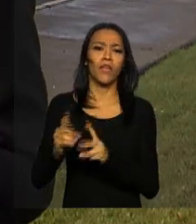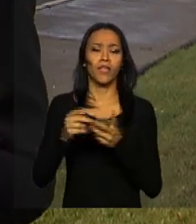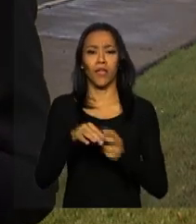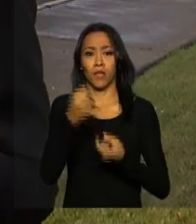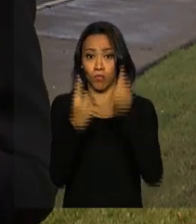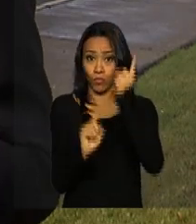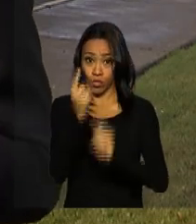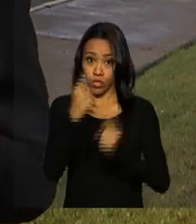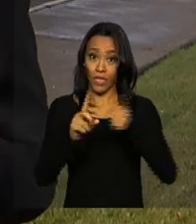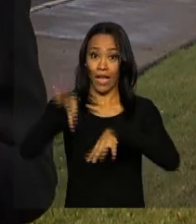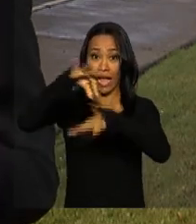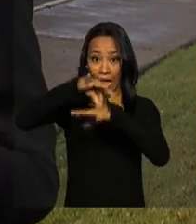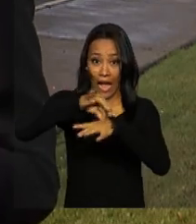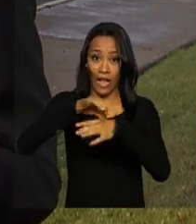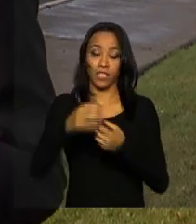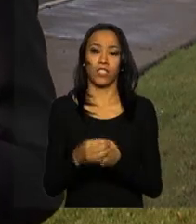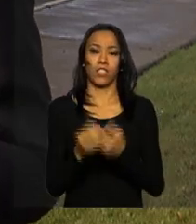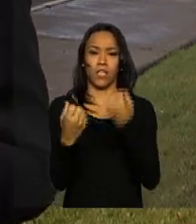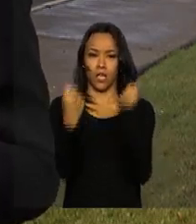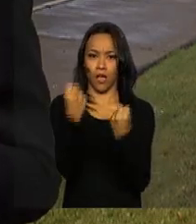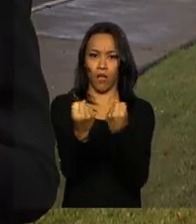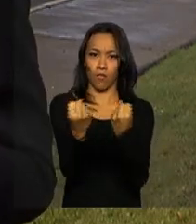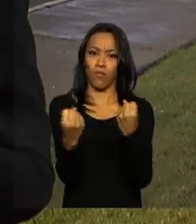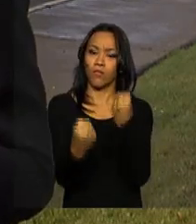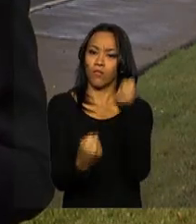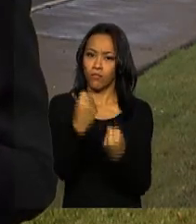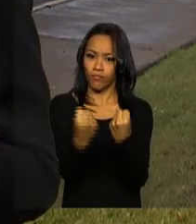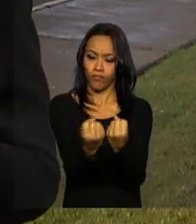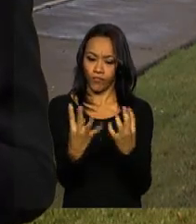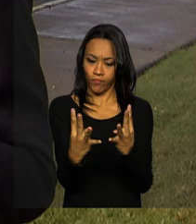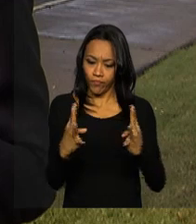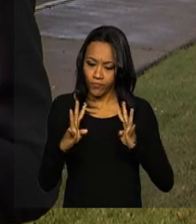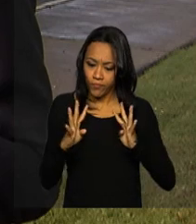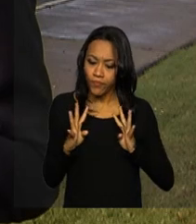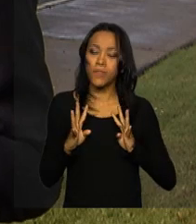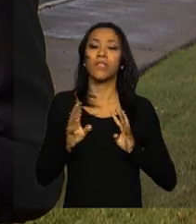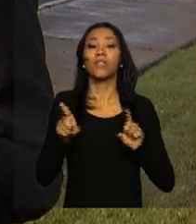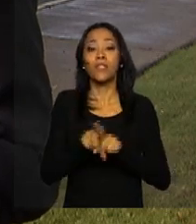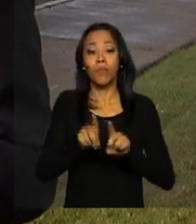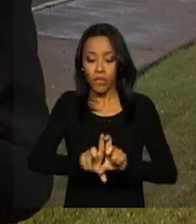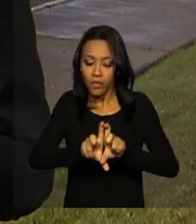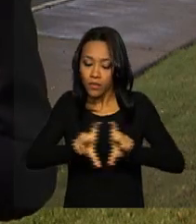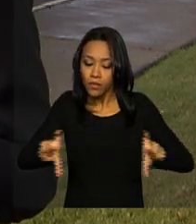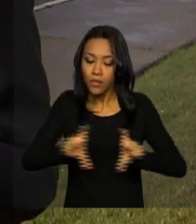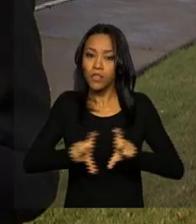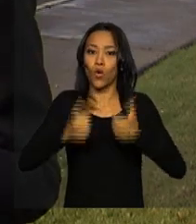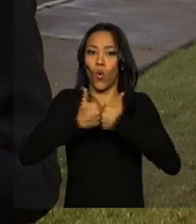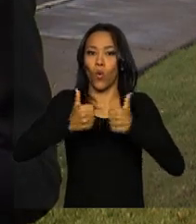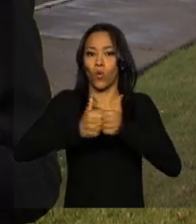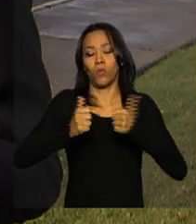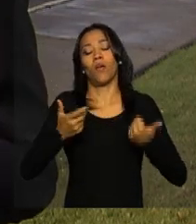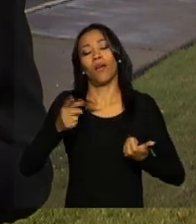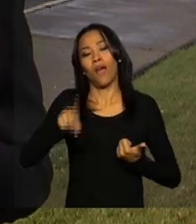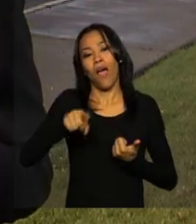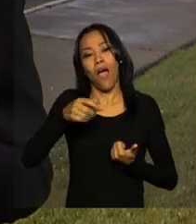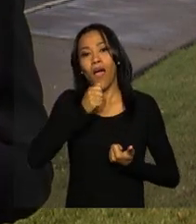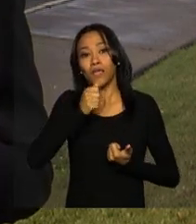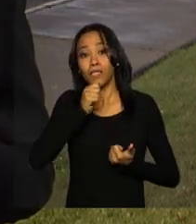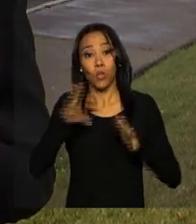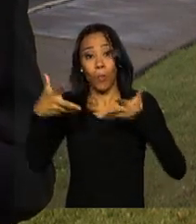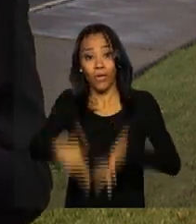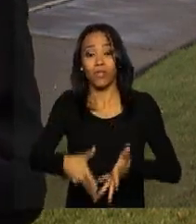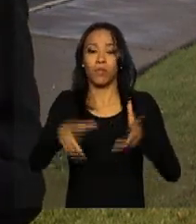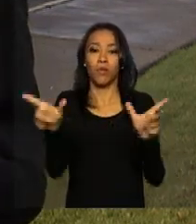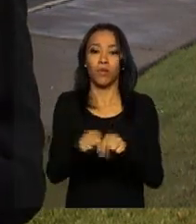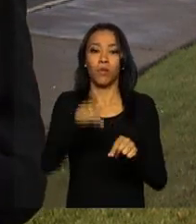são carne bovina, carrocerias e chassis para ônibus. Apesar de não ser membro efetivo do Mercosul, a corrente